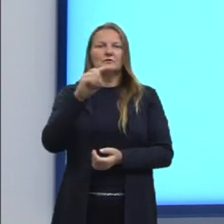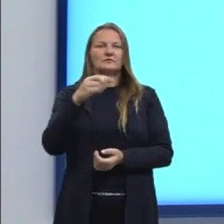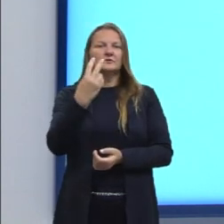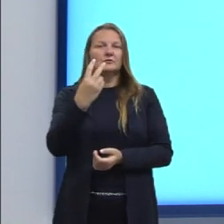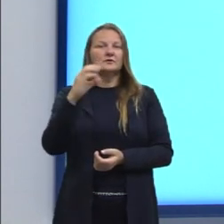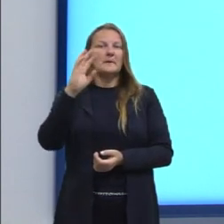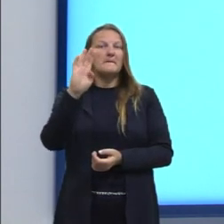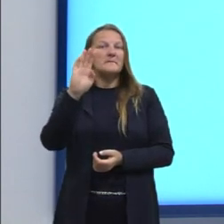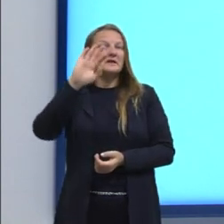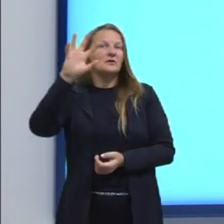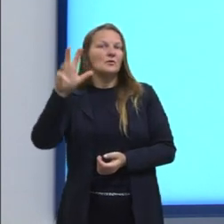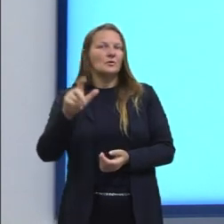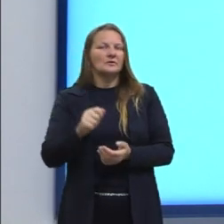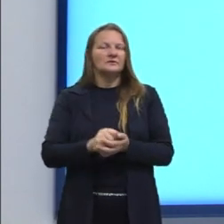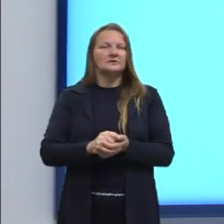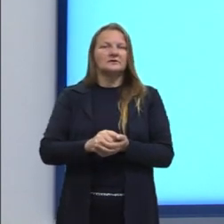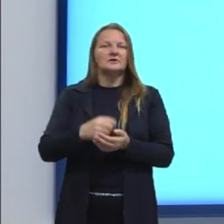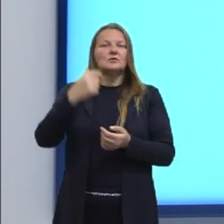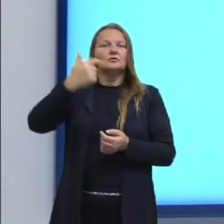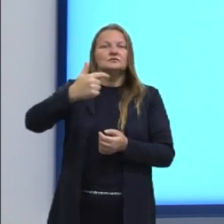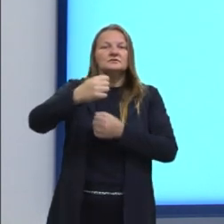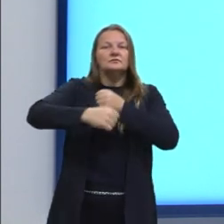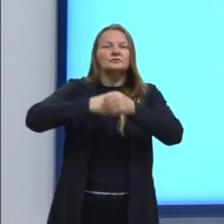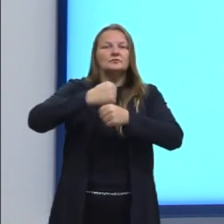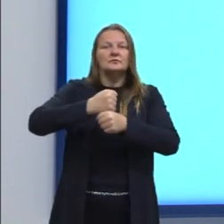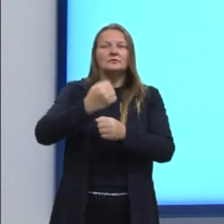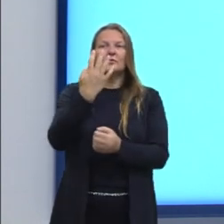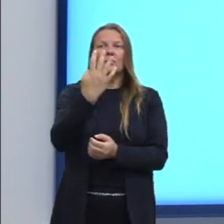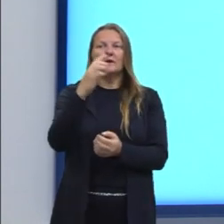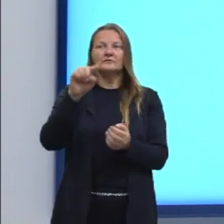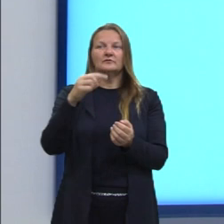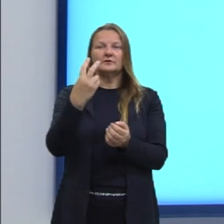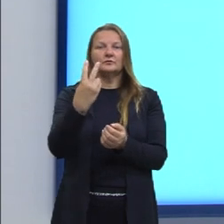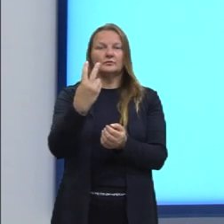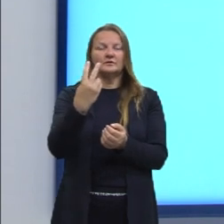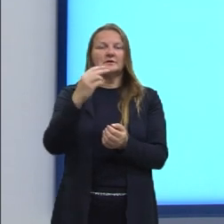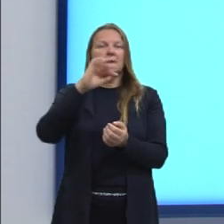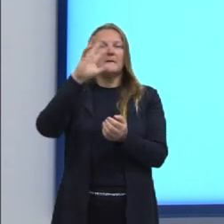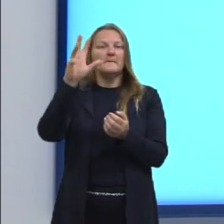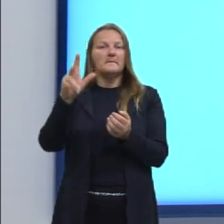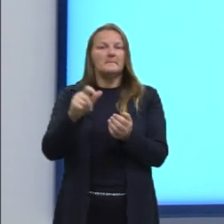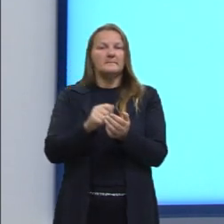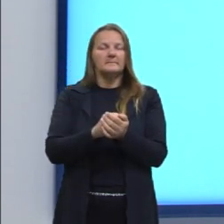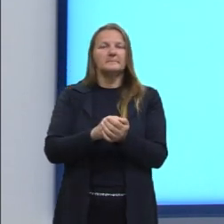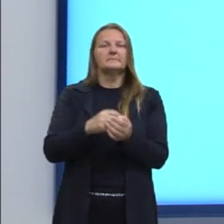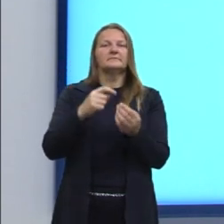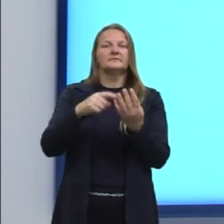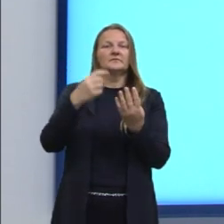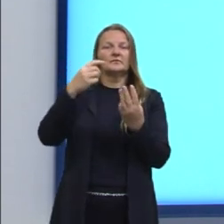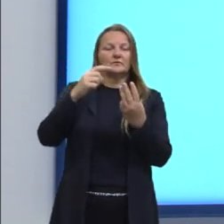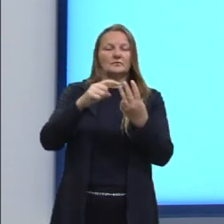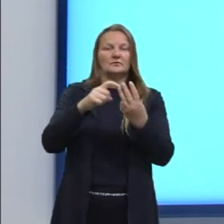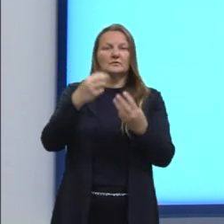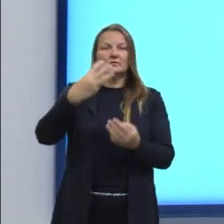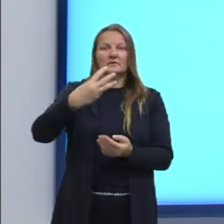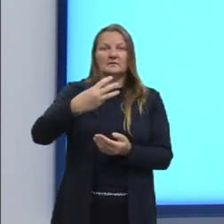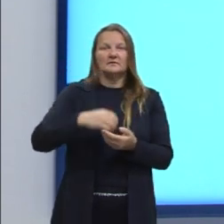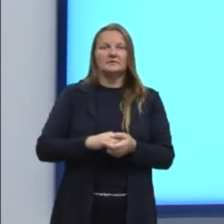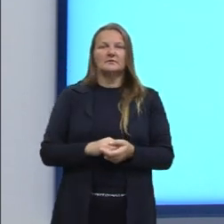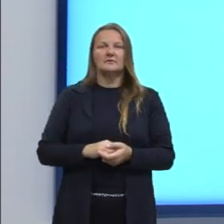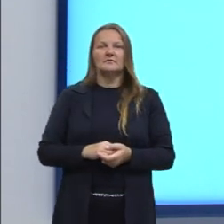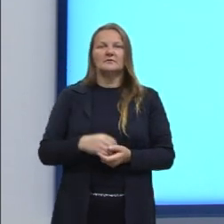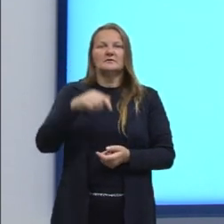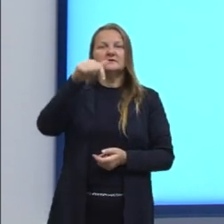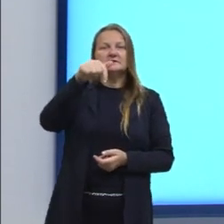No segundo ano, a receita foi de 4,2 bilhões. E no terceiro ano, a receita foi de